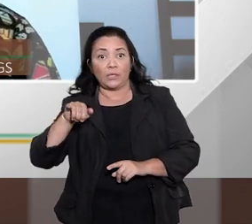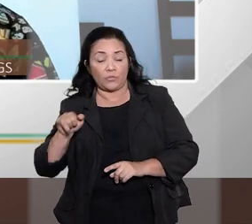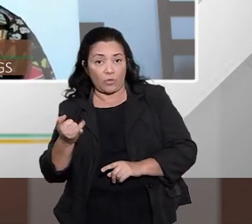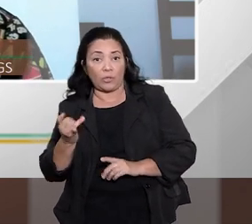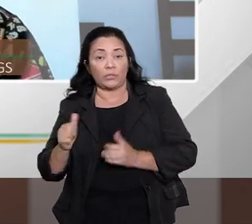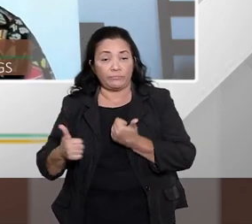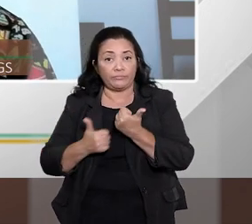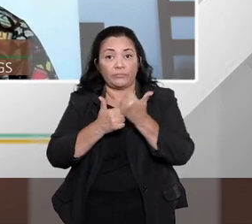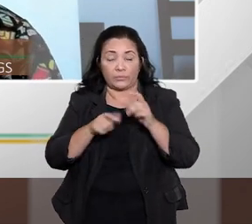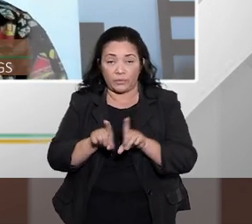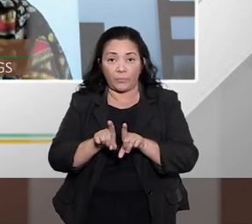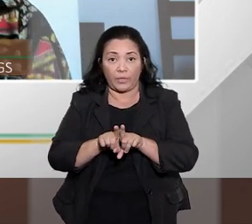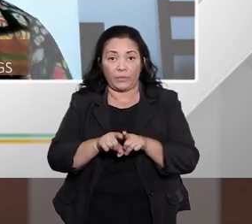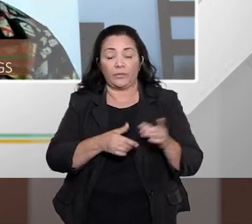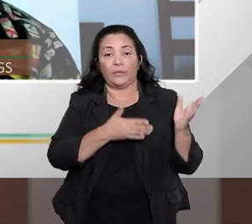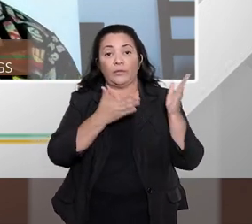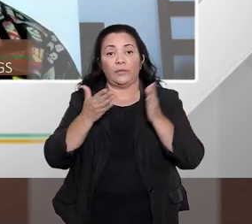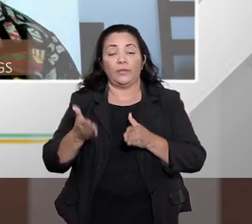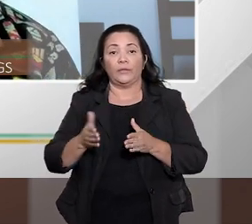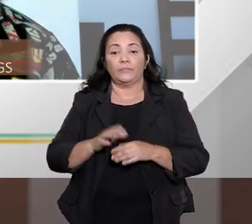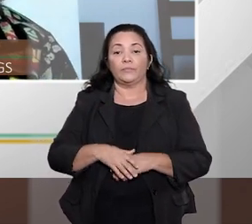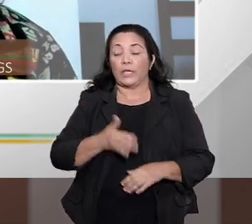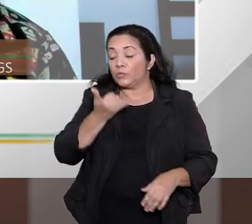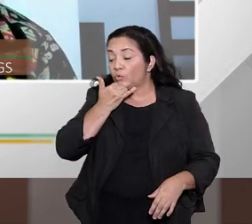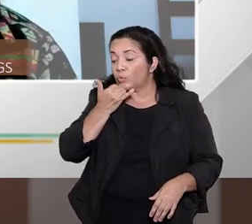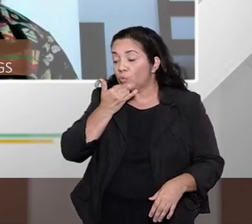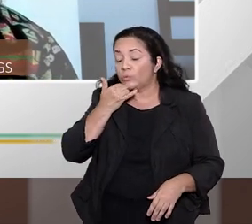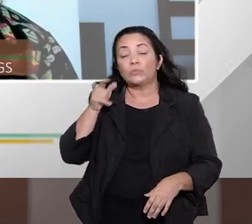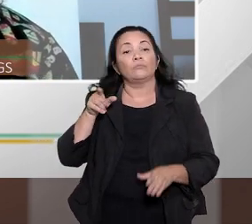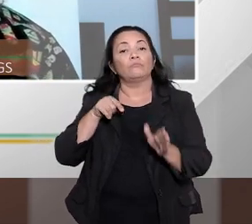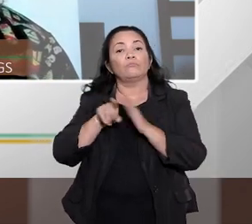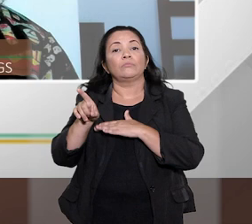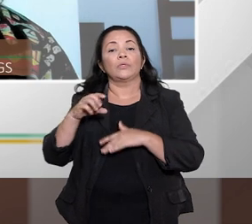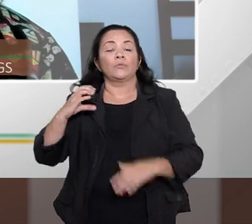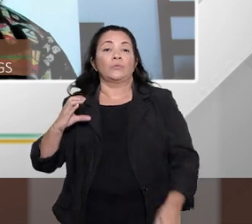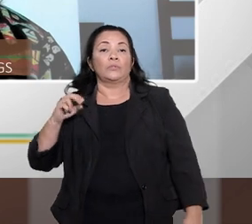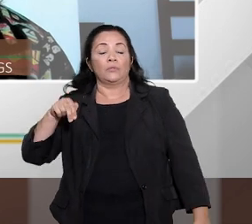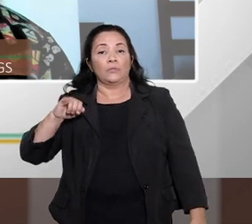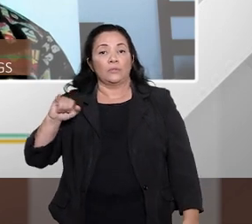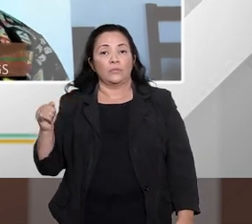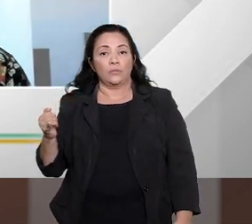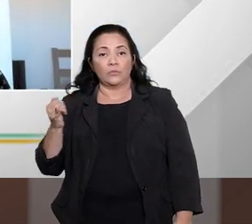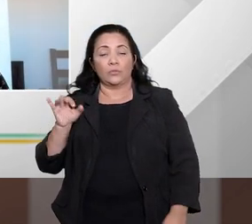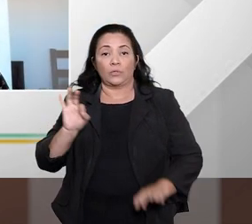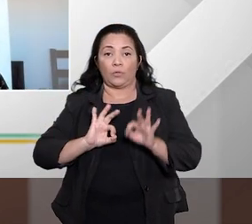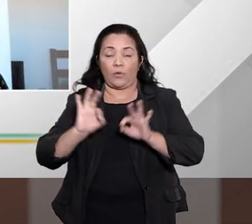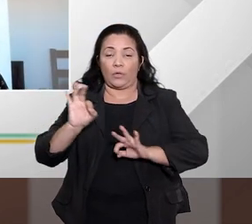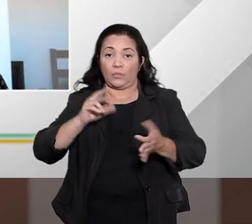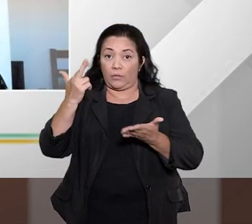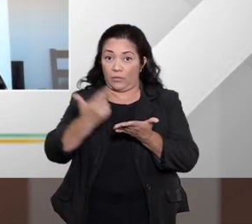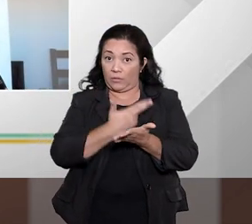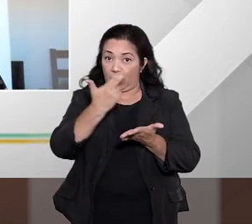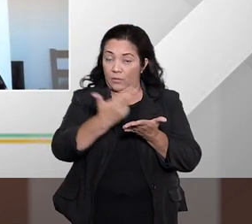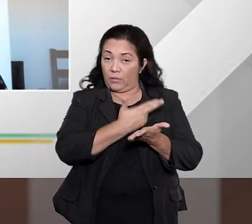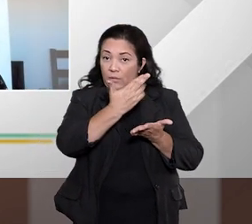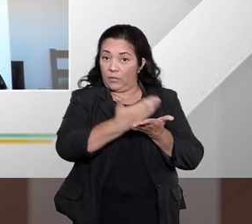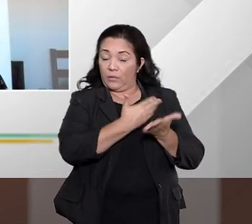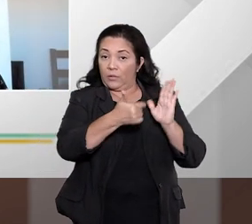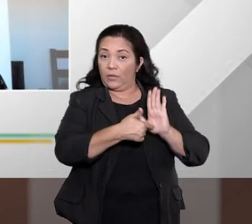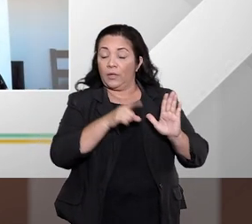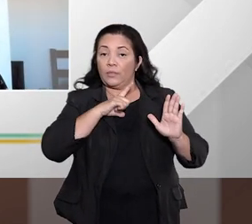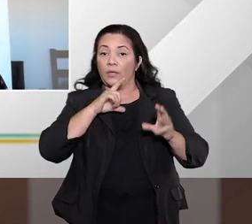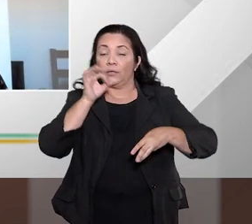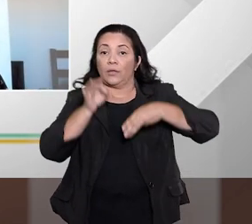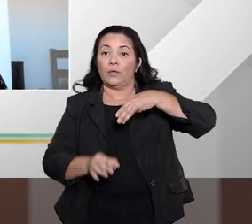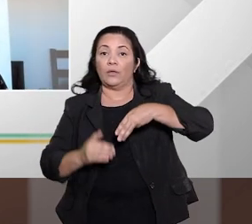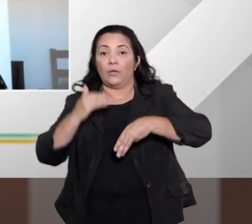os primeiros resultados estão aparecendo inclusive com essa iniciativa do CNJ a elaboração dessa cartilha conta com a participação